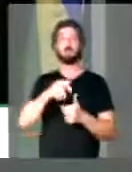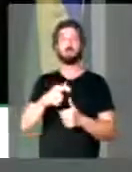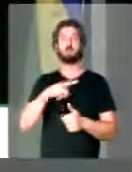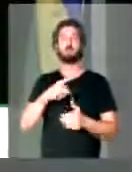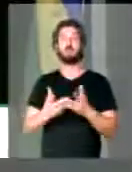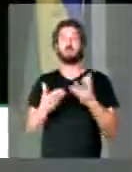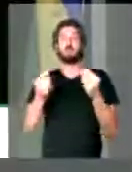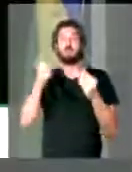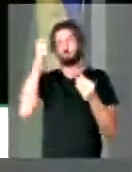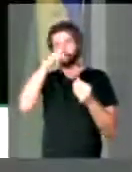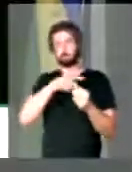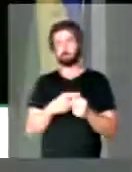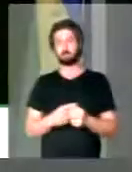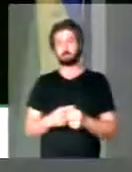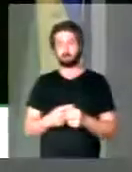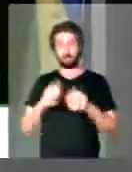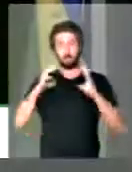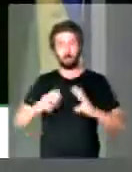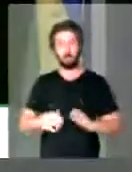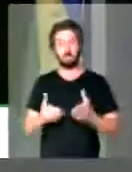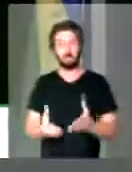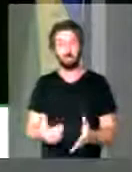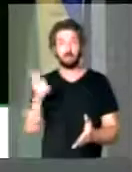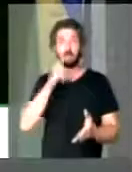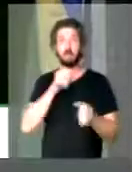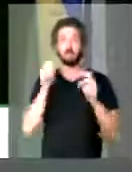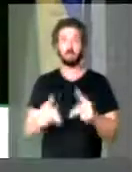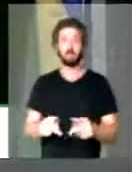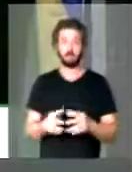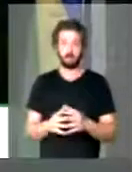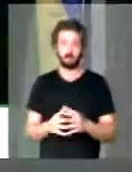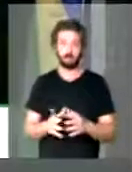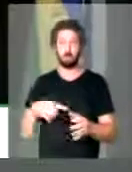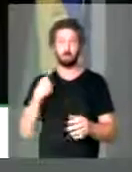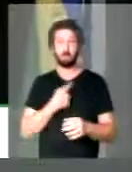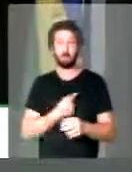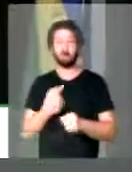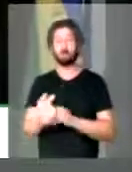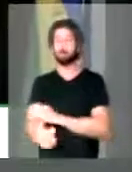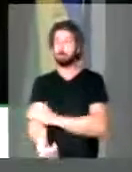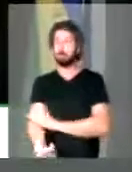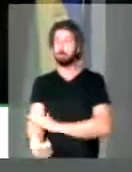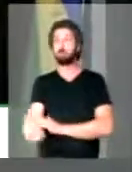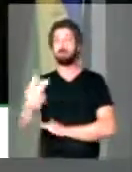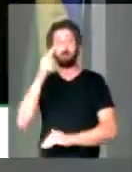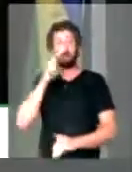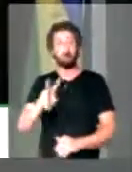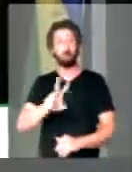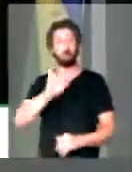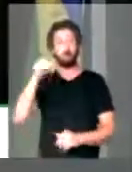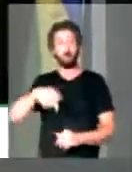que criou tanta dificuldade para o seu cidadão para se aposentar. Nós vamos ver isso no Brasil.